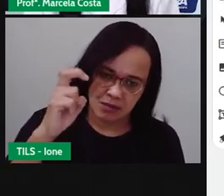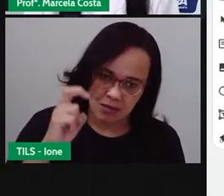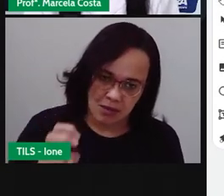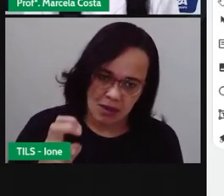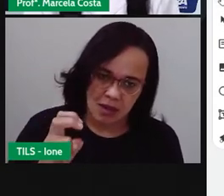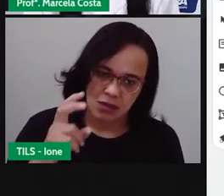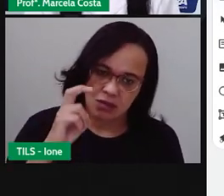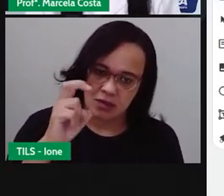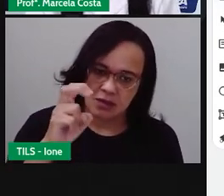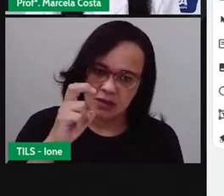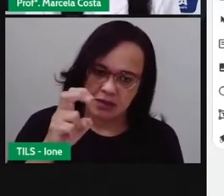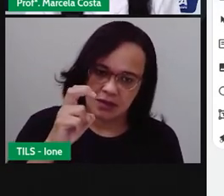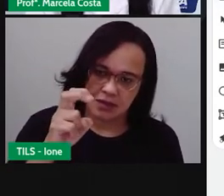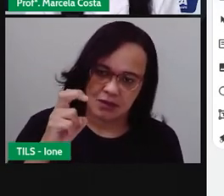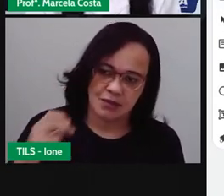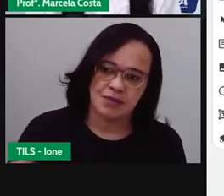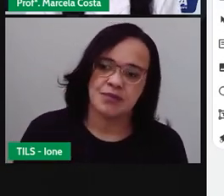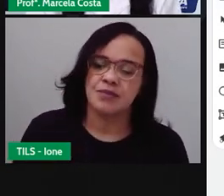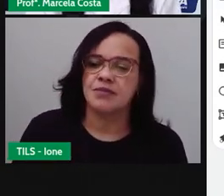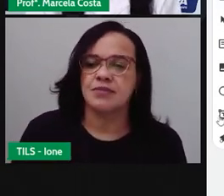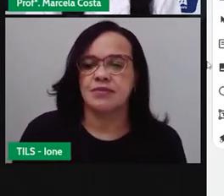Já tem 5 traçados.